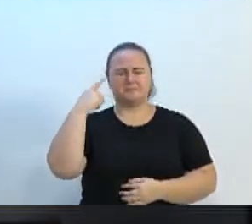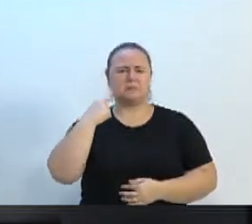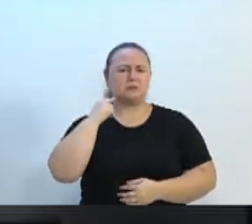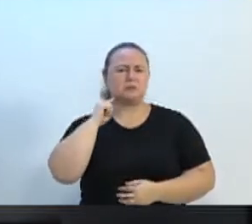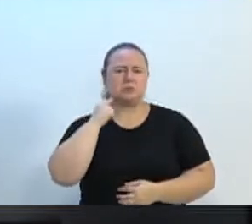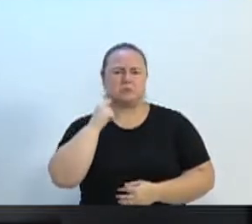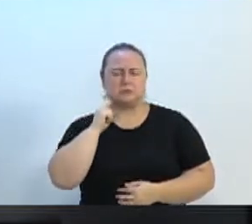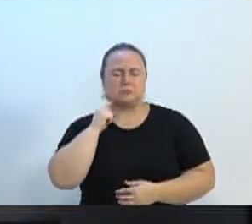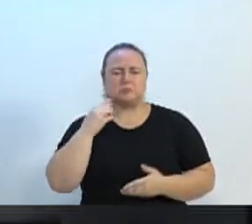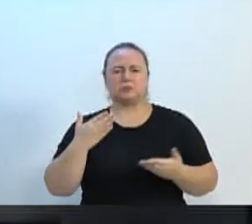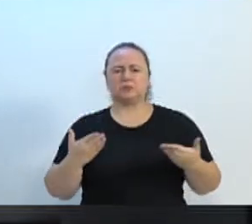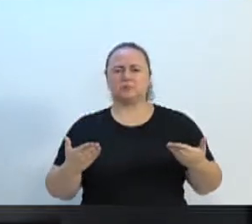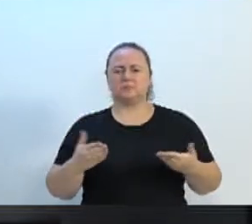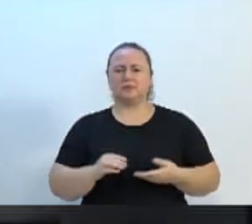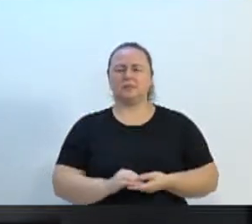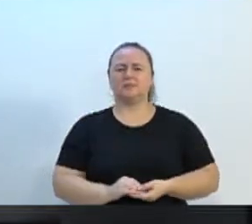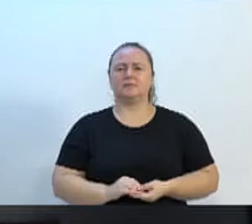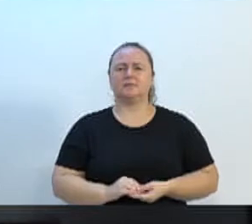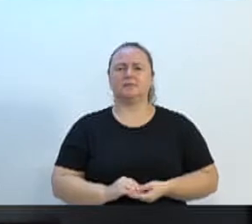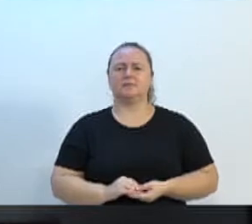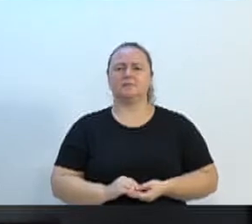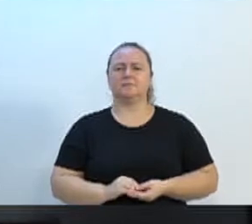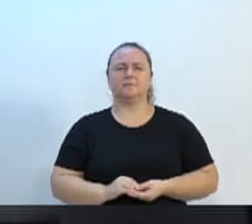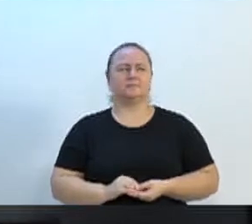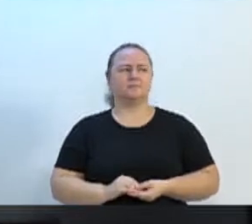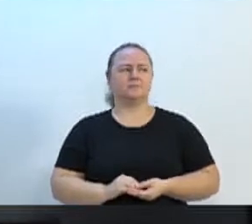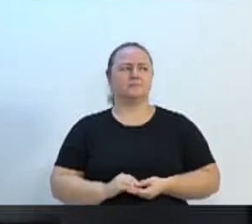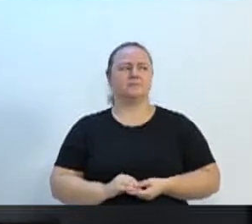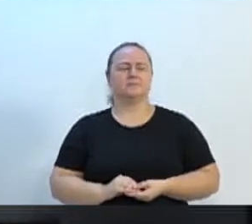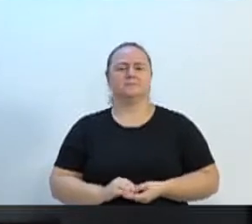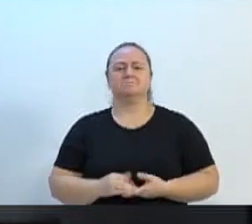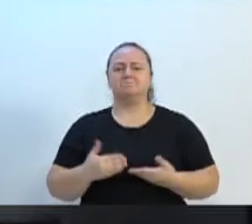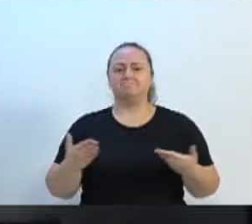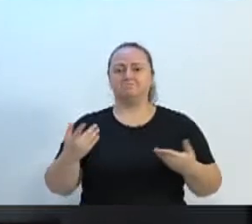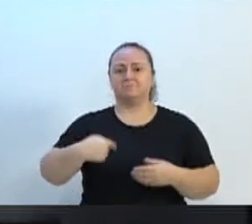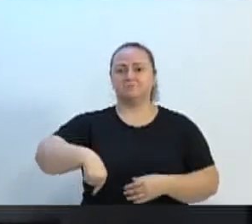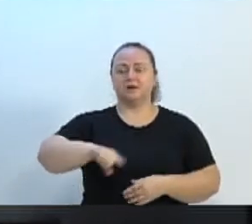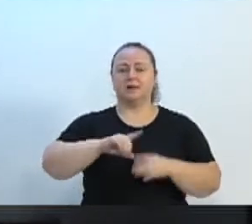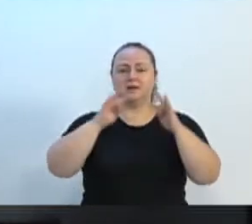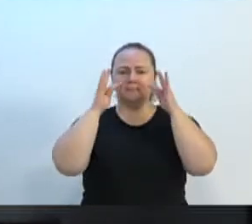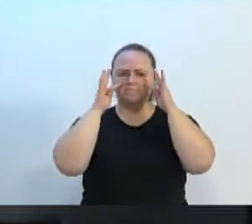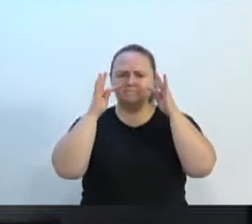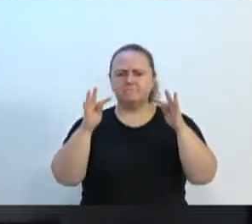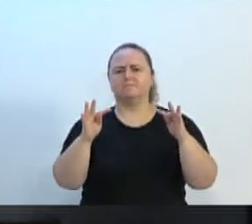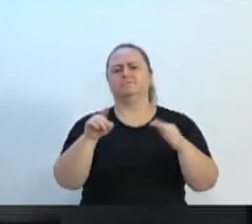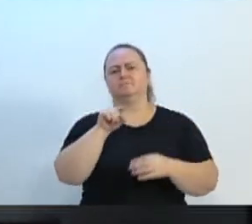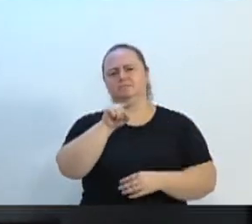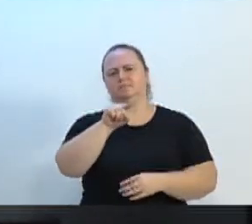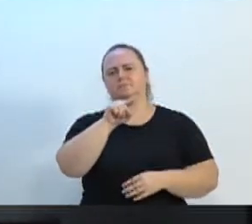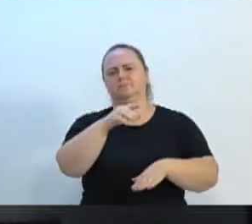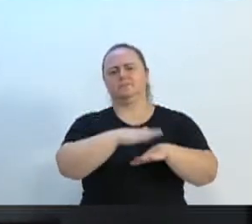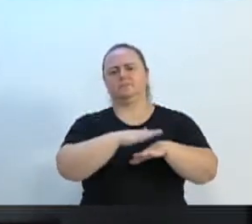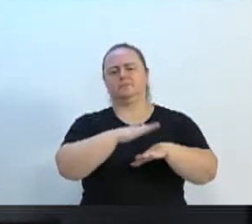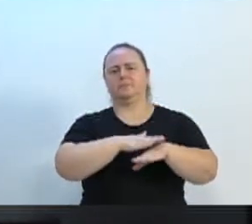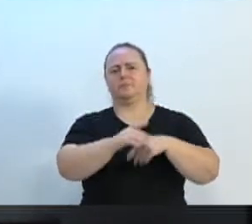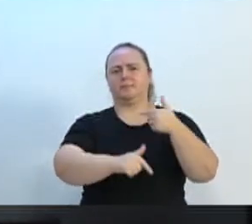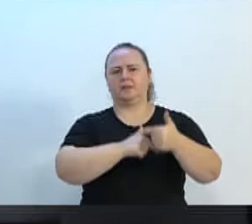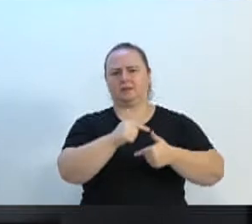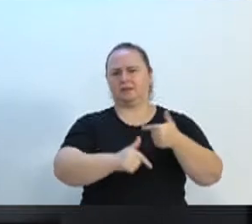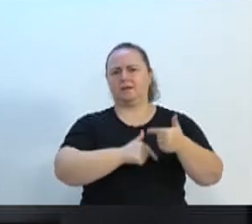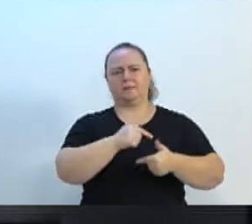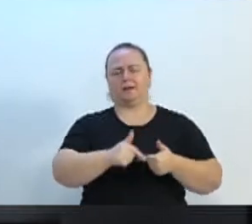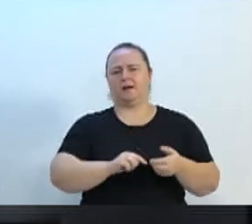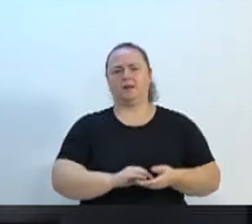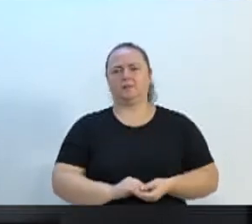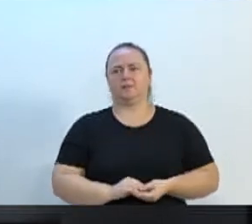alguém que realmente faz política com P minúsculo. Nós somos testemunhas do seu trabalho, e quantas vezes aqui eu até passava, meu Deus, o vereador Ito vai